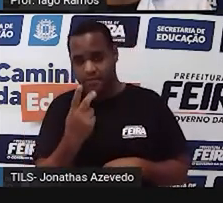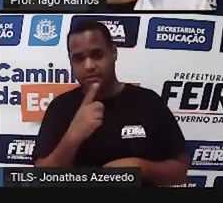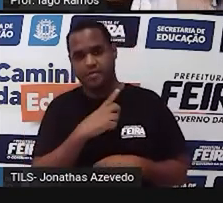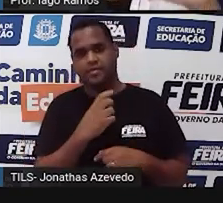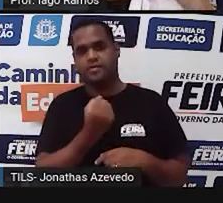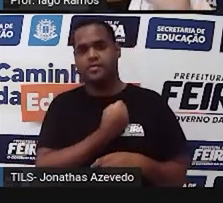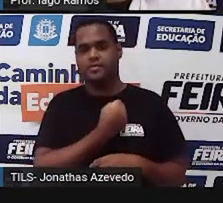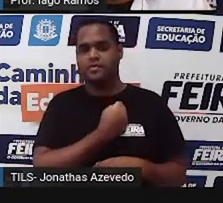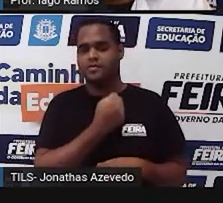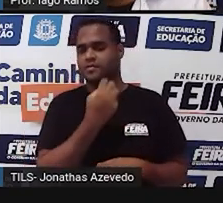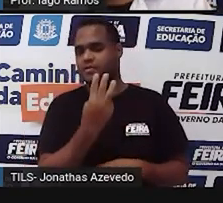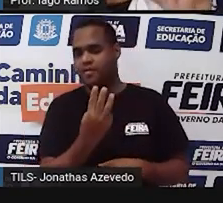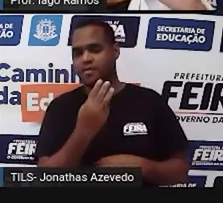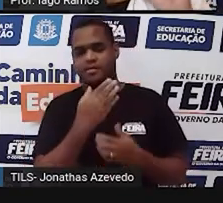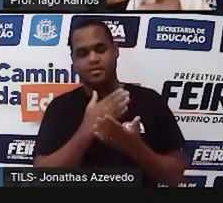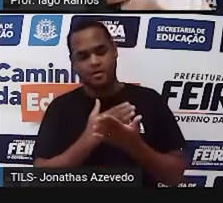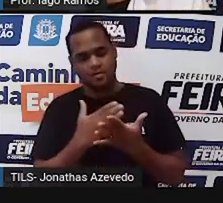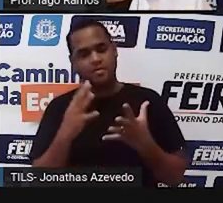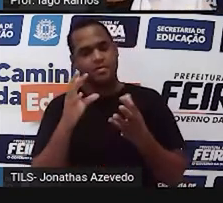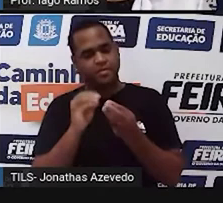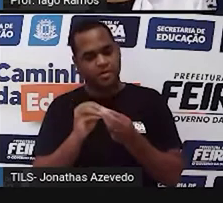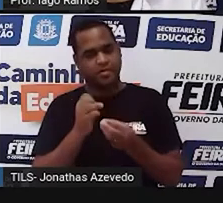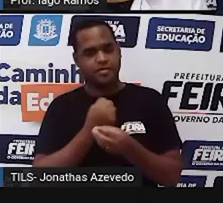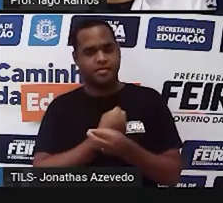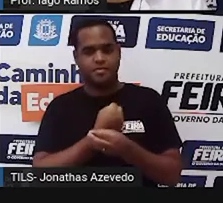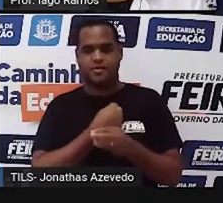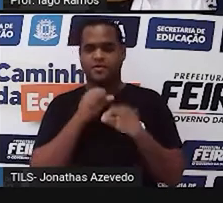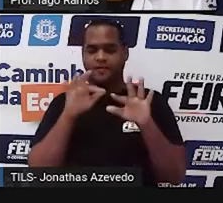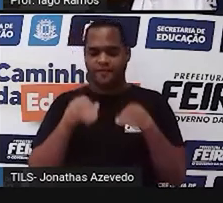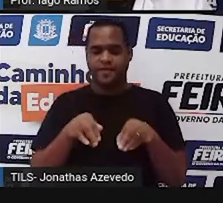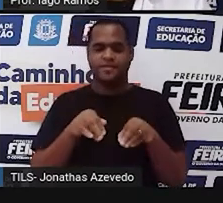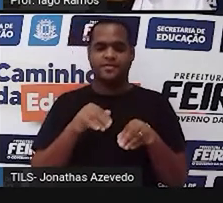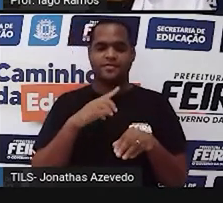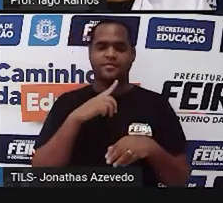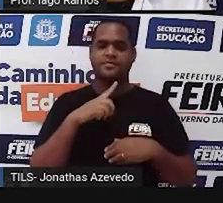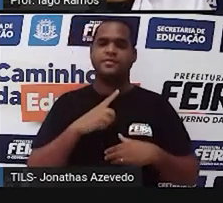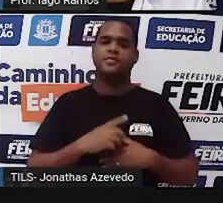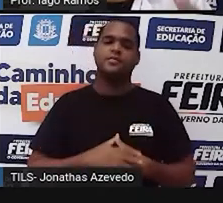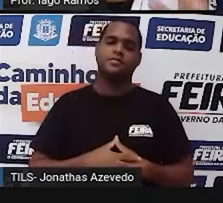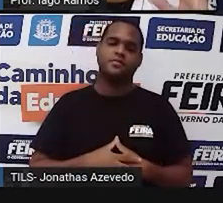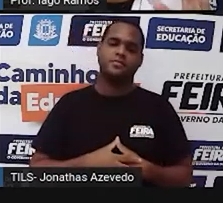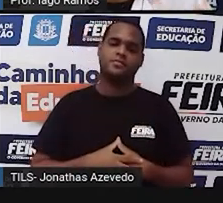3. Concluindo a 3, a gente vai para a etapa final. Então, vamos,